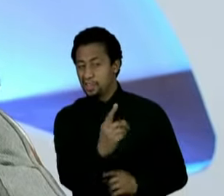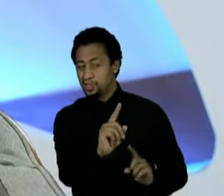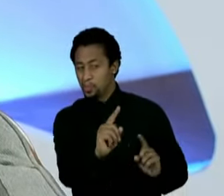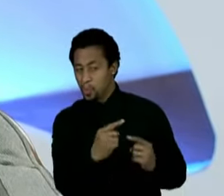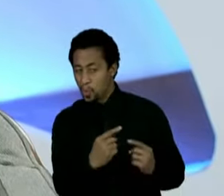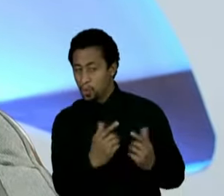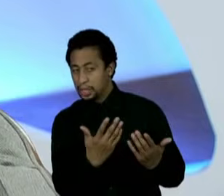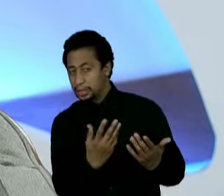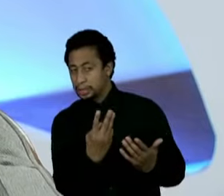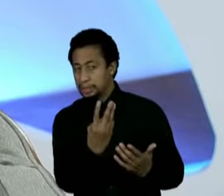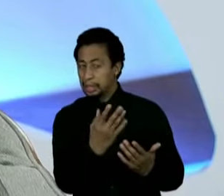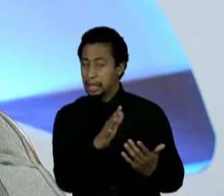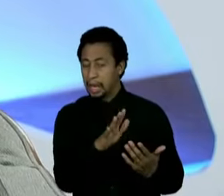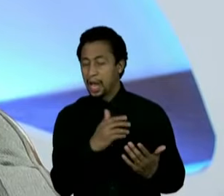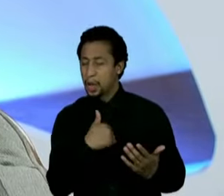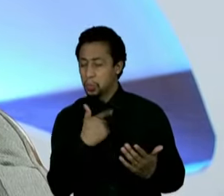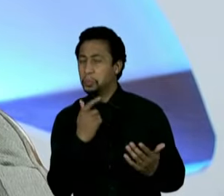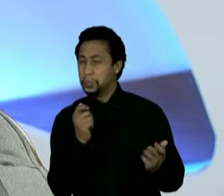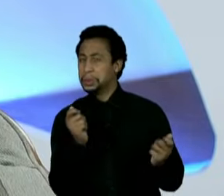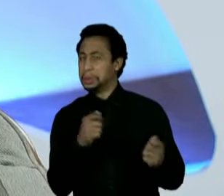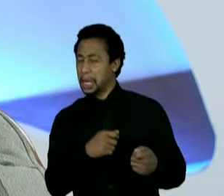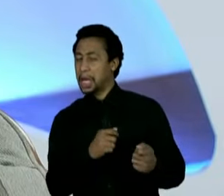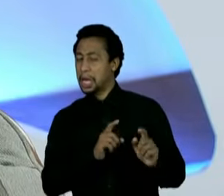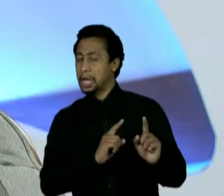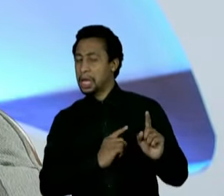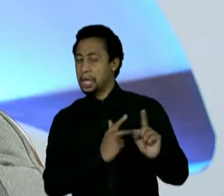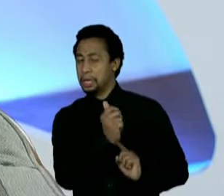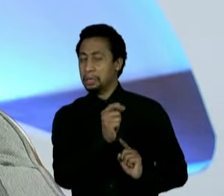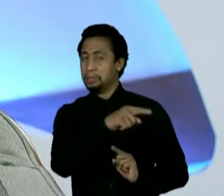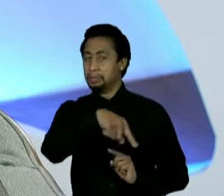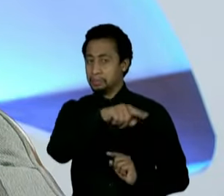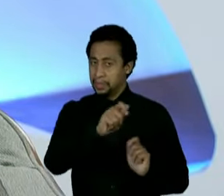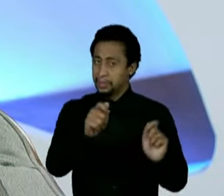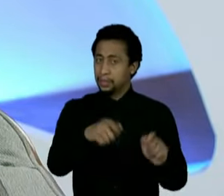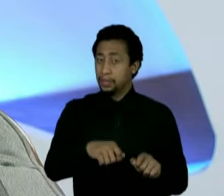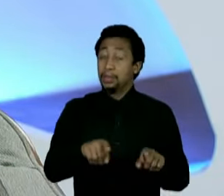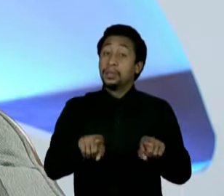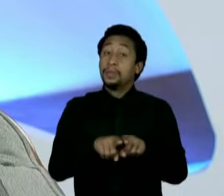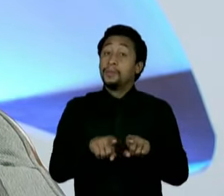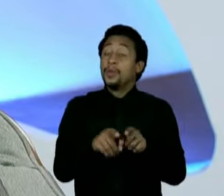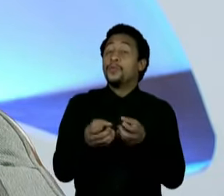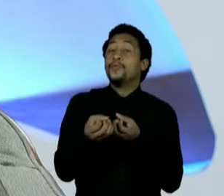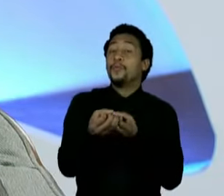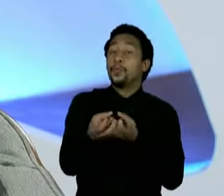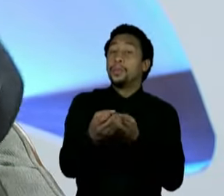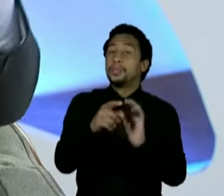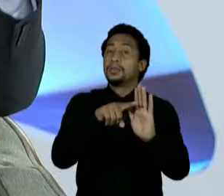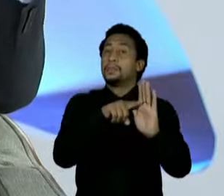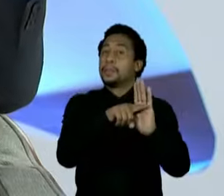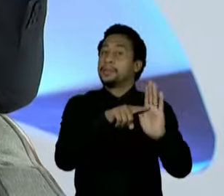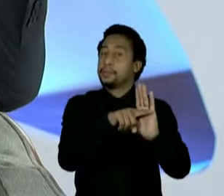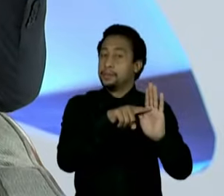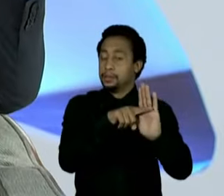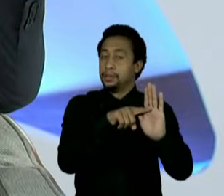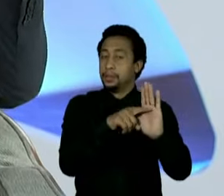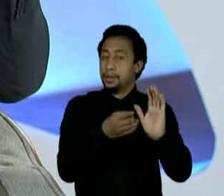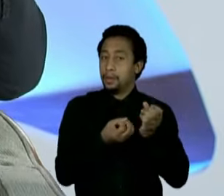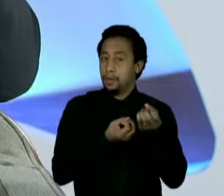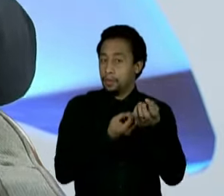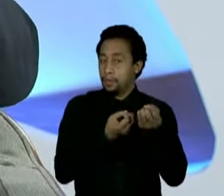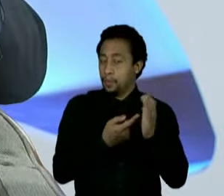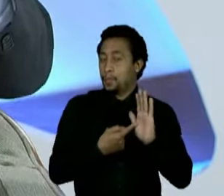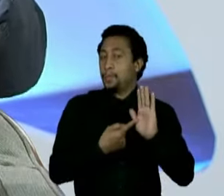primeiros, enfim. E, ao mesmo tempo, tem um fator que tem sido decisivo nas pesquisas, que é o fato das